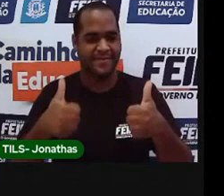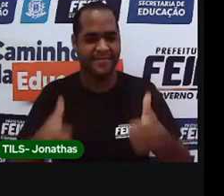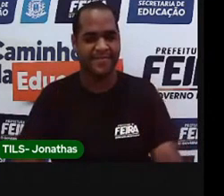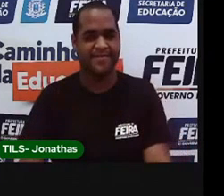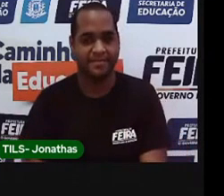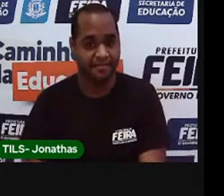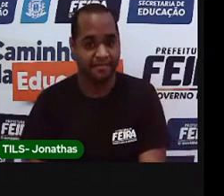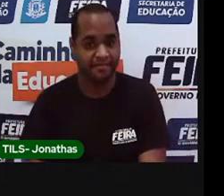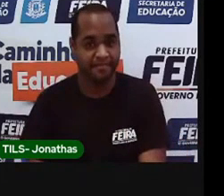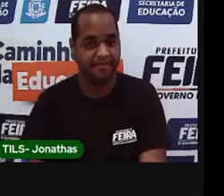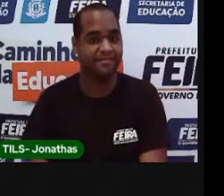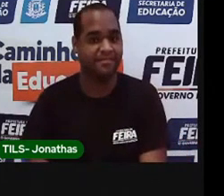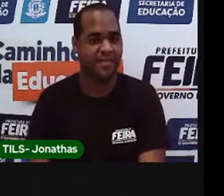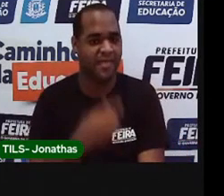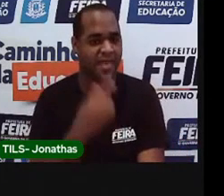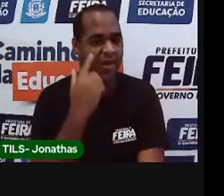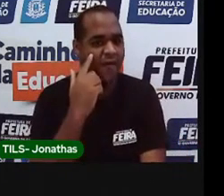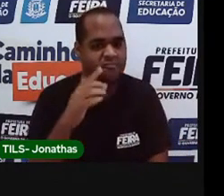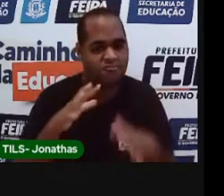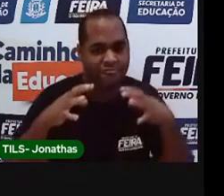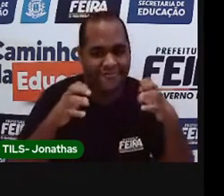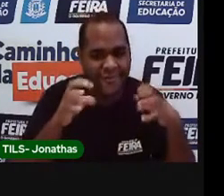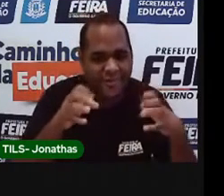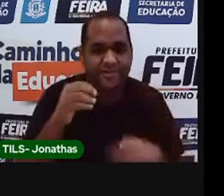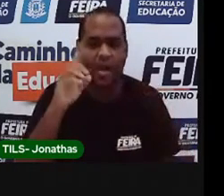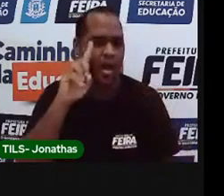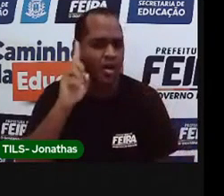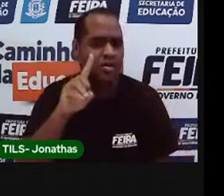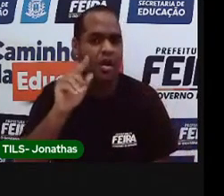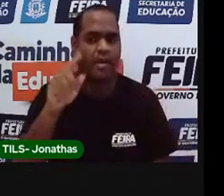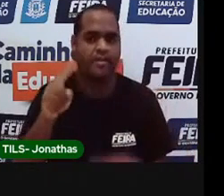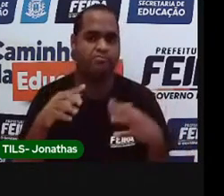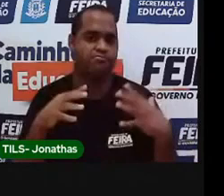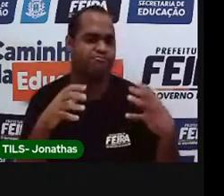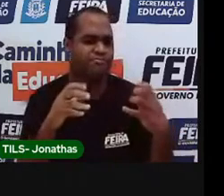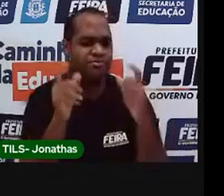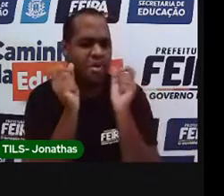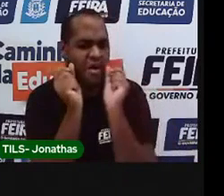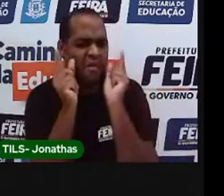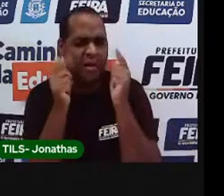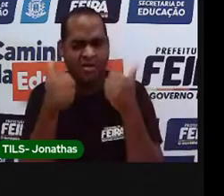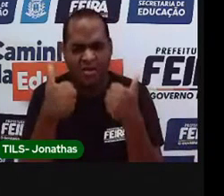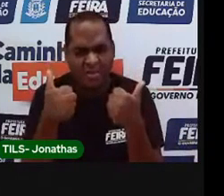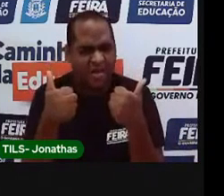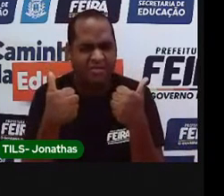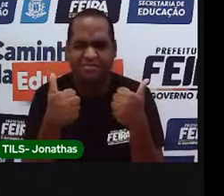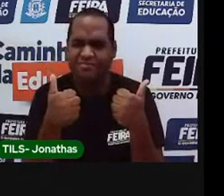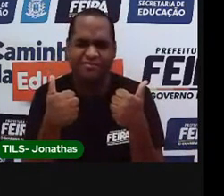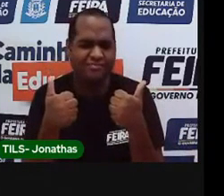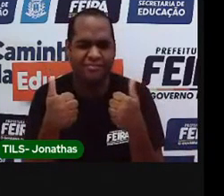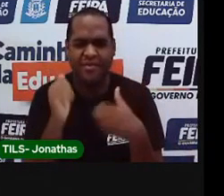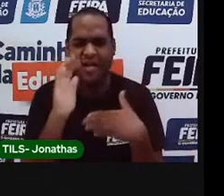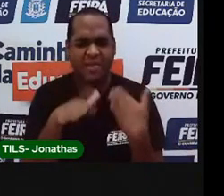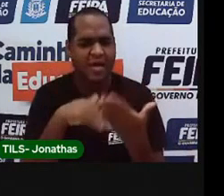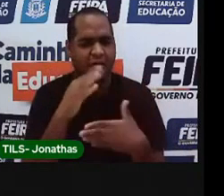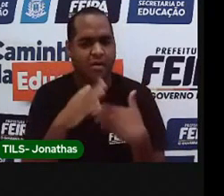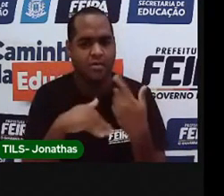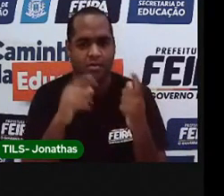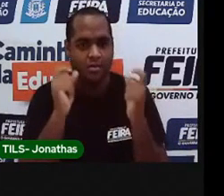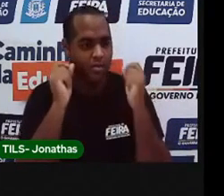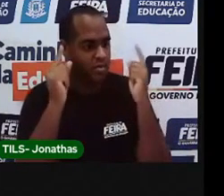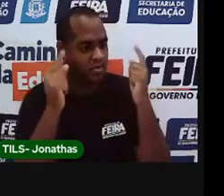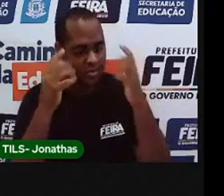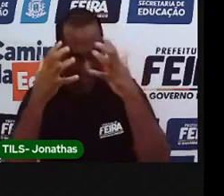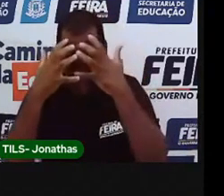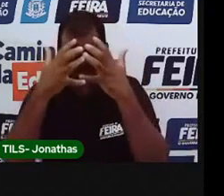O Monstrinho. E, naquele dia, o Monstrinho não acordou bem. Ele acordou atrapalhado,